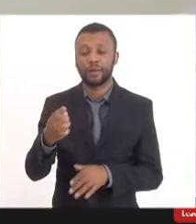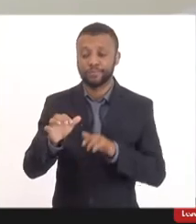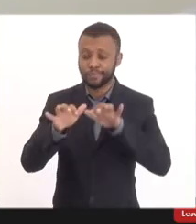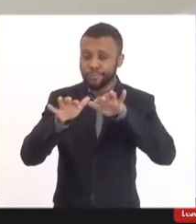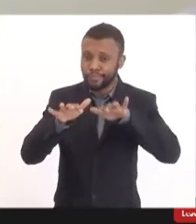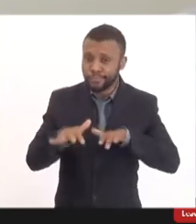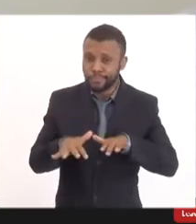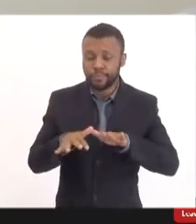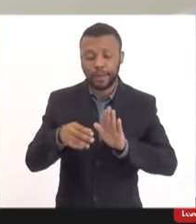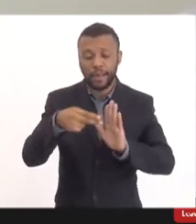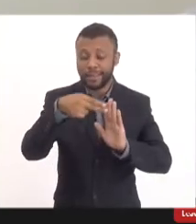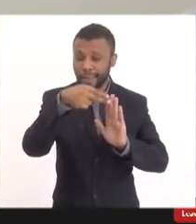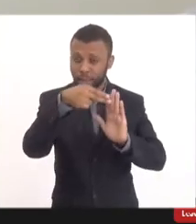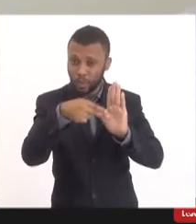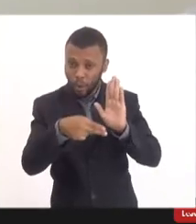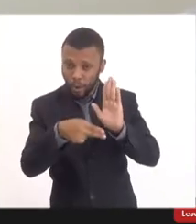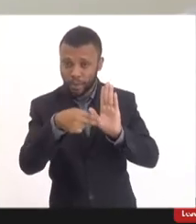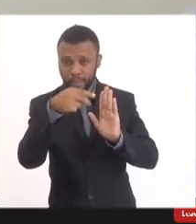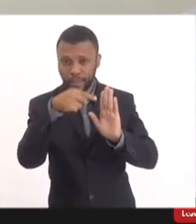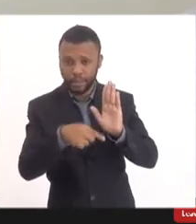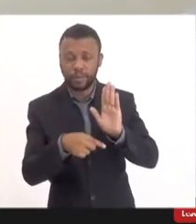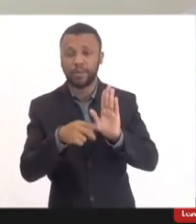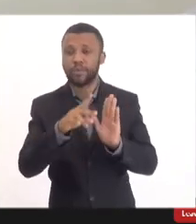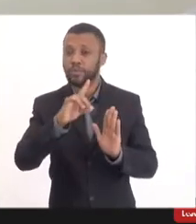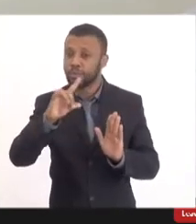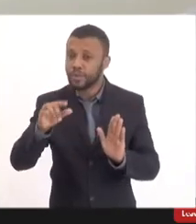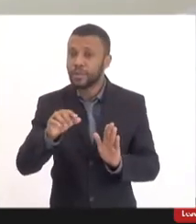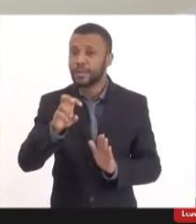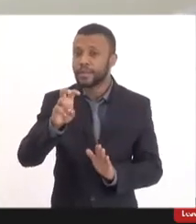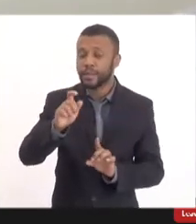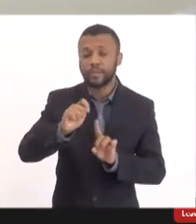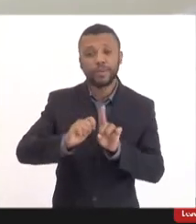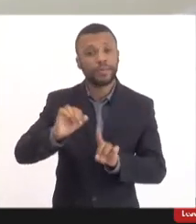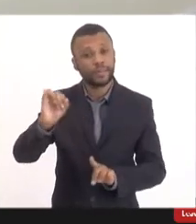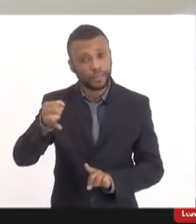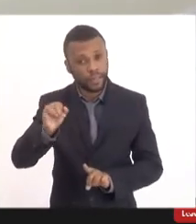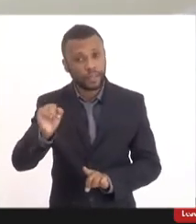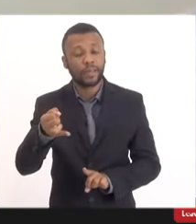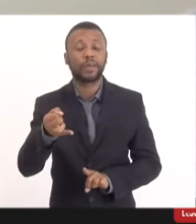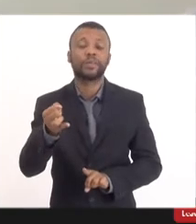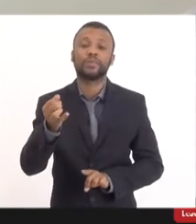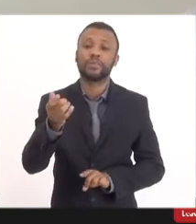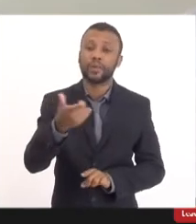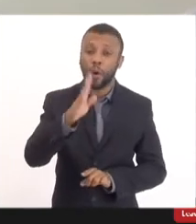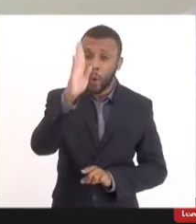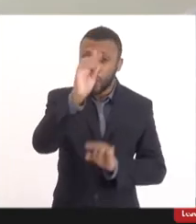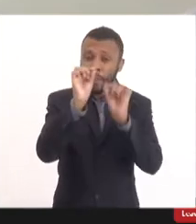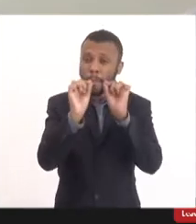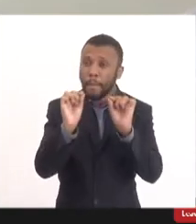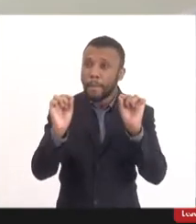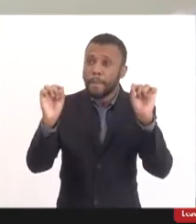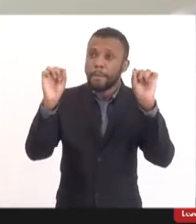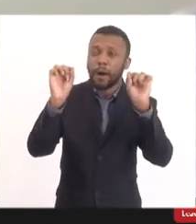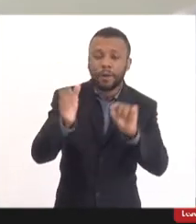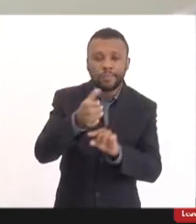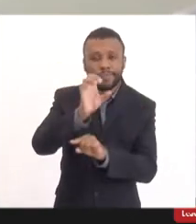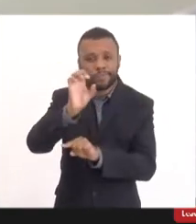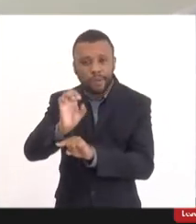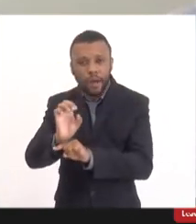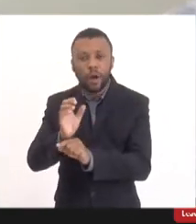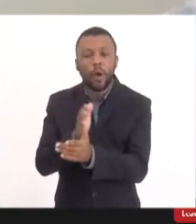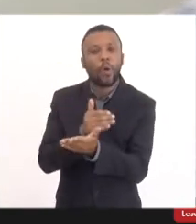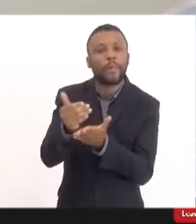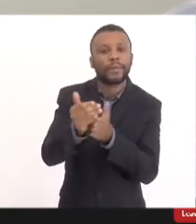nota saiu a partir de 5 de janeiro, e os Estados começaram a receber vacina a partir do dia 12 de janeiro.